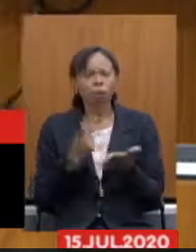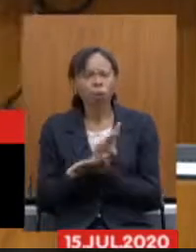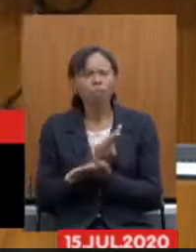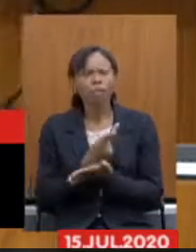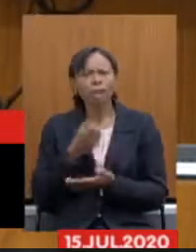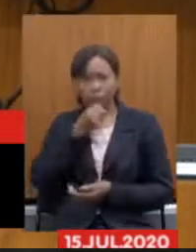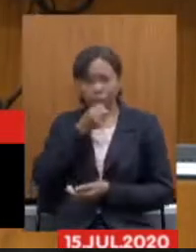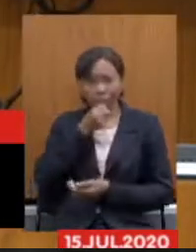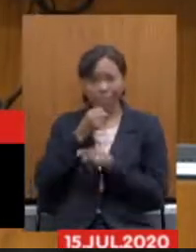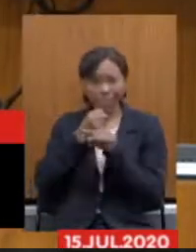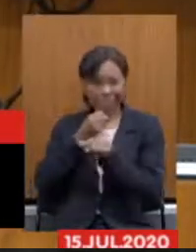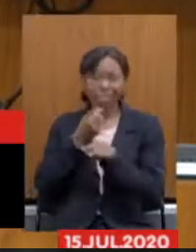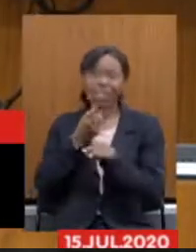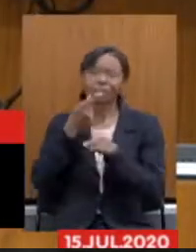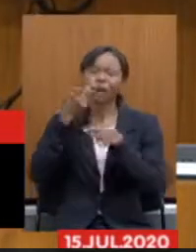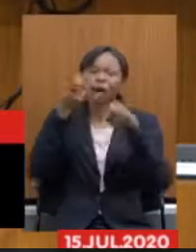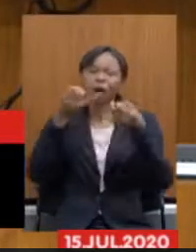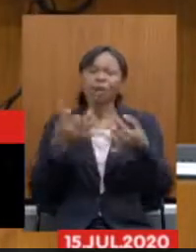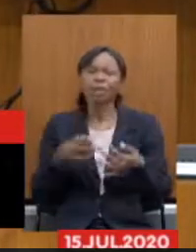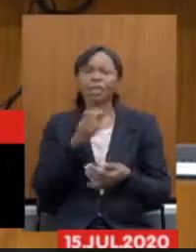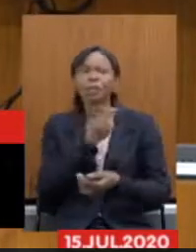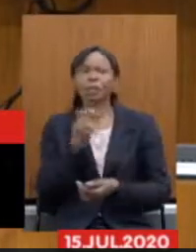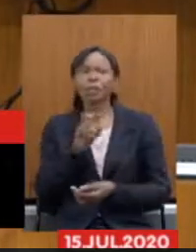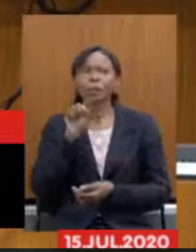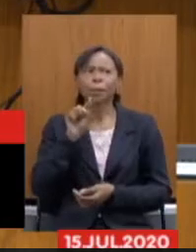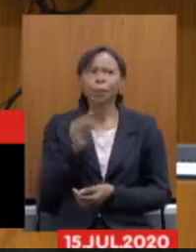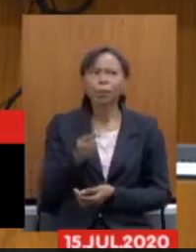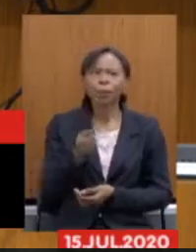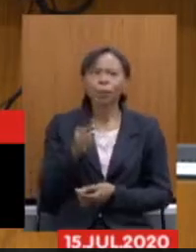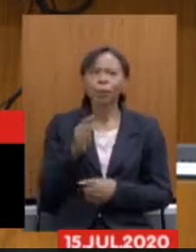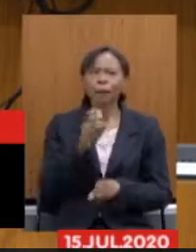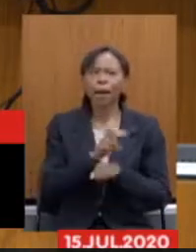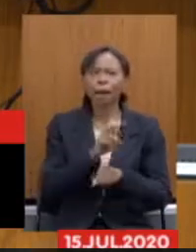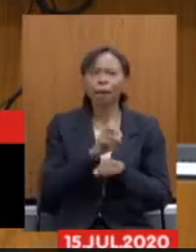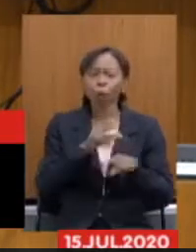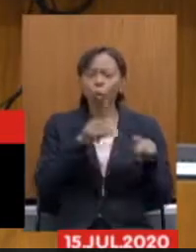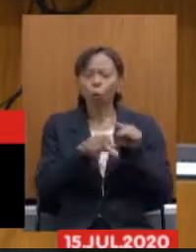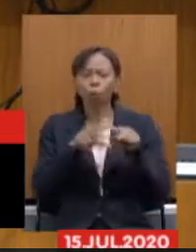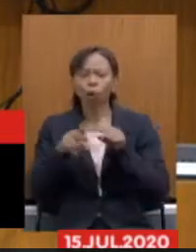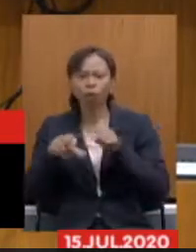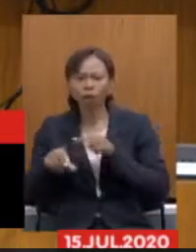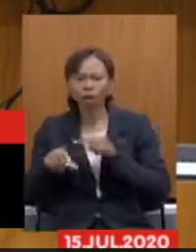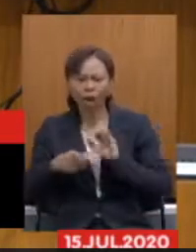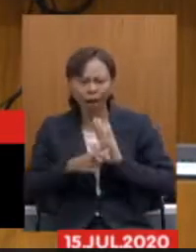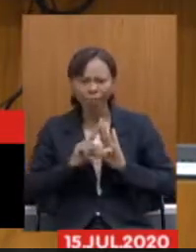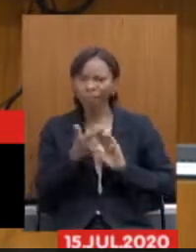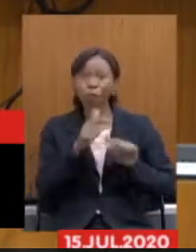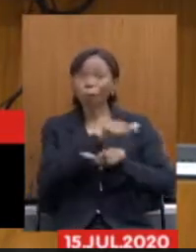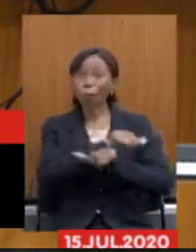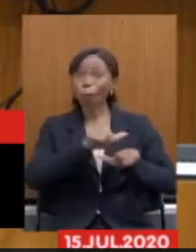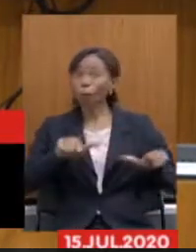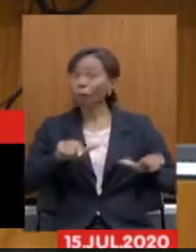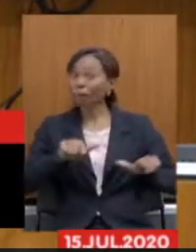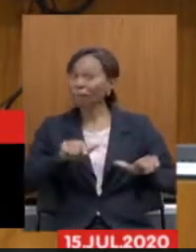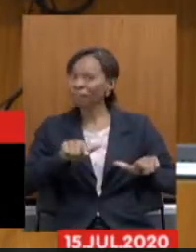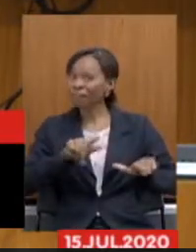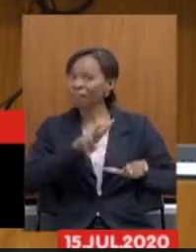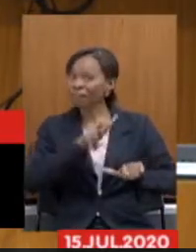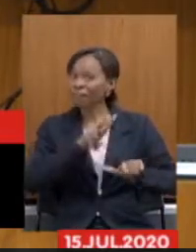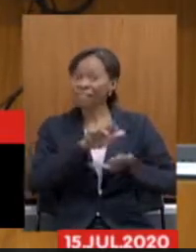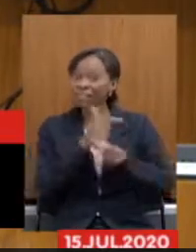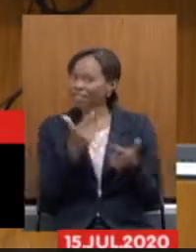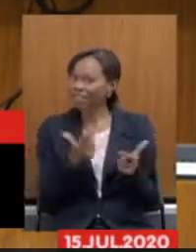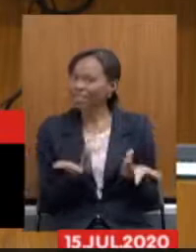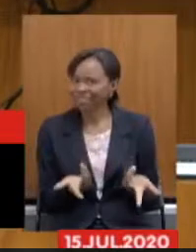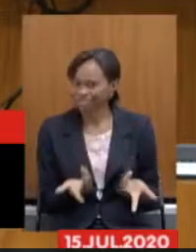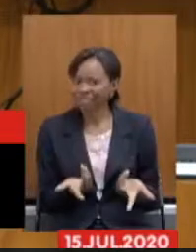entrevista ele disse que cortou 55 mil cargos os cargos não existiam os cargos estavam vagos 95% deles o tratamento